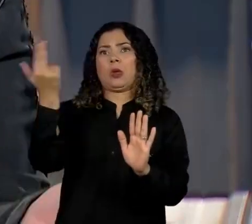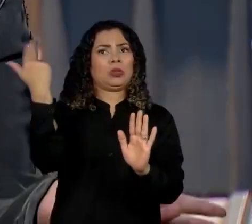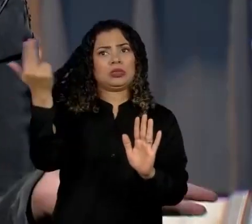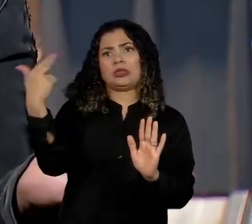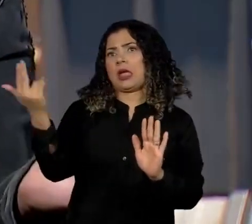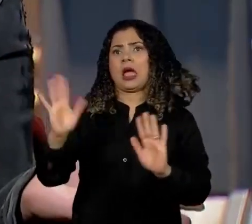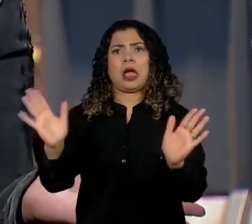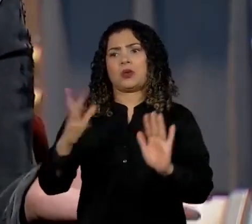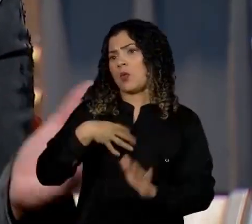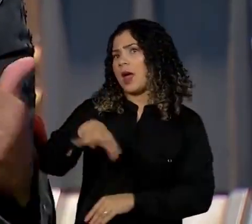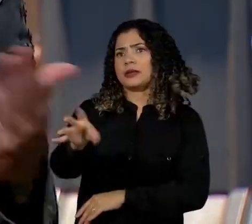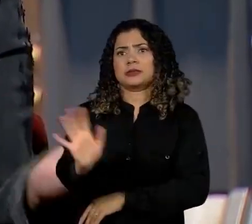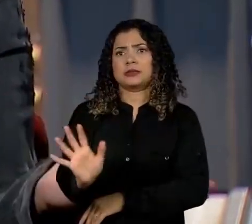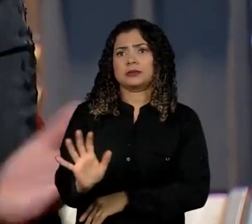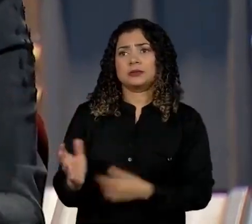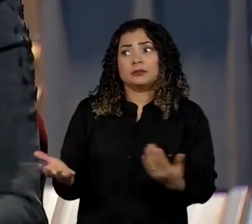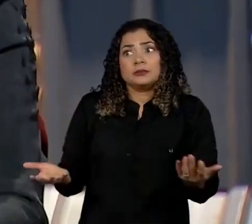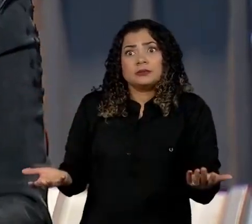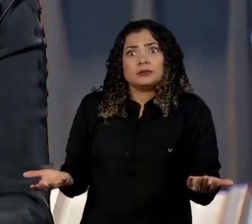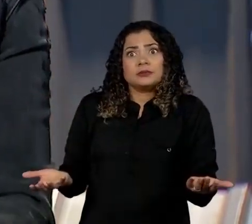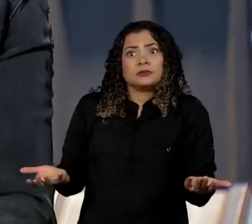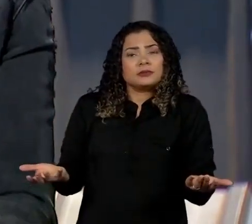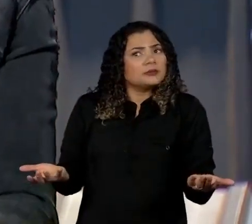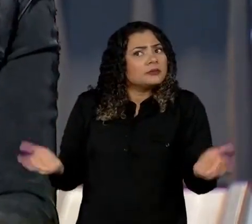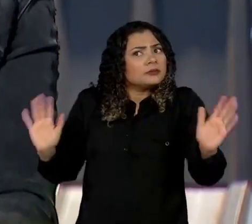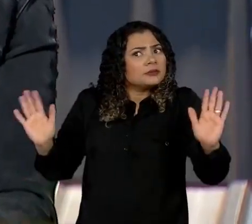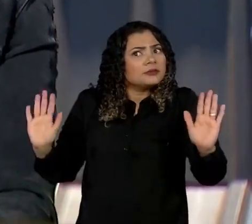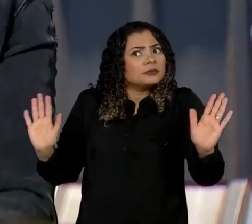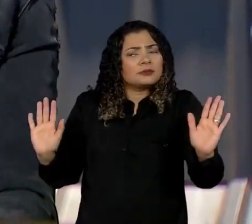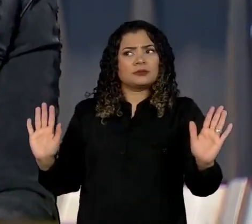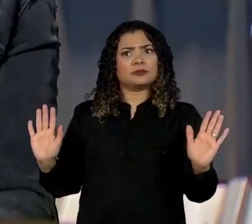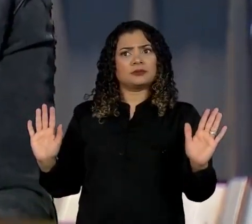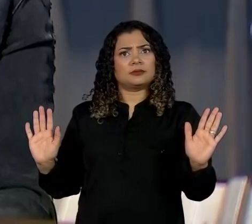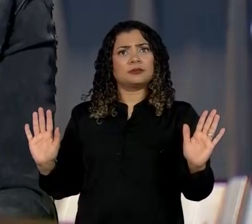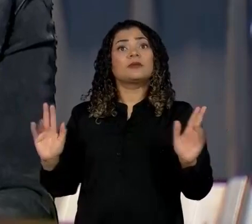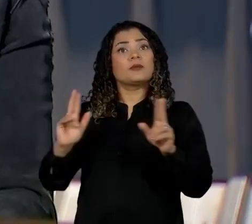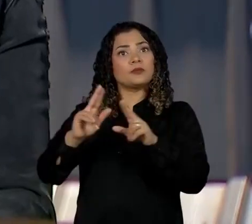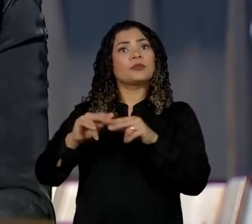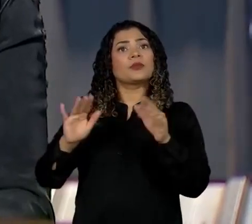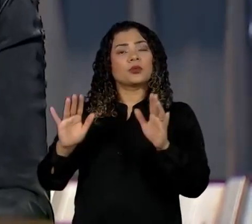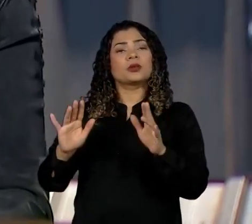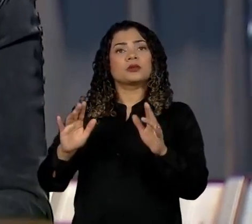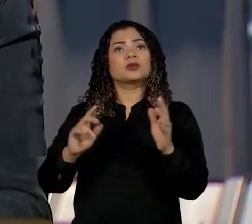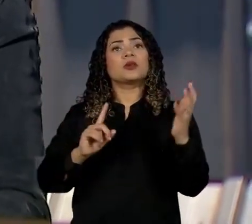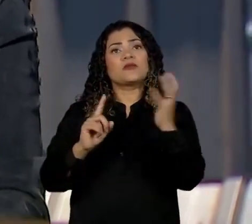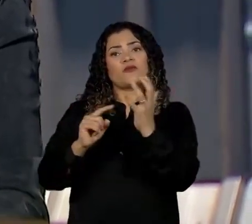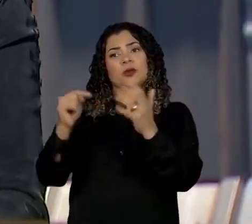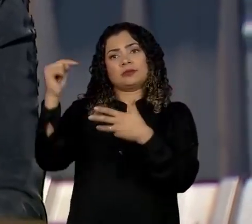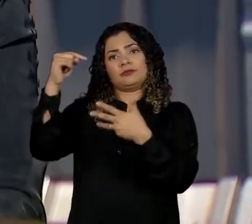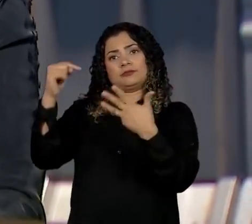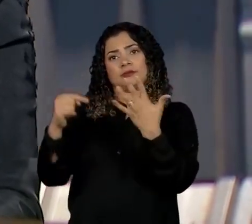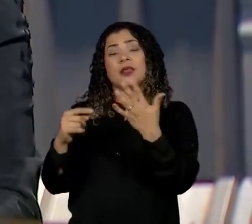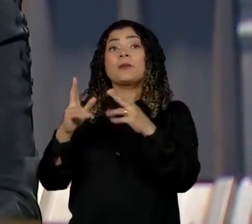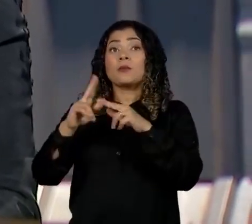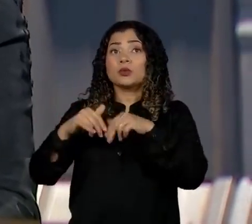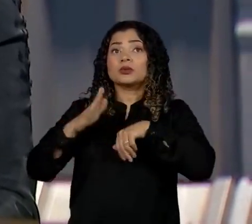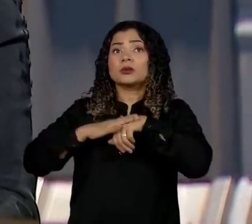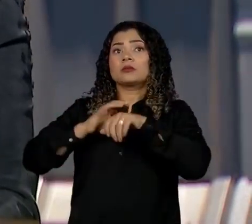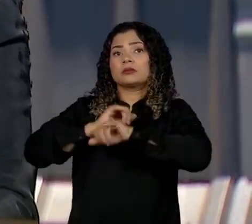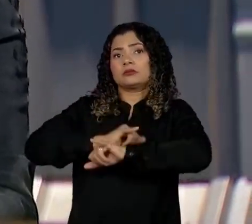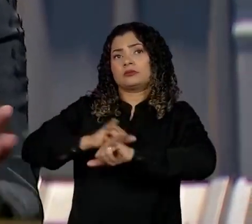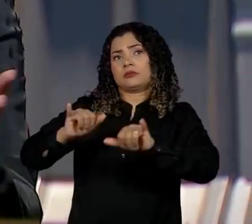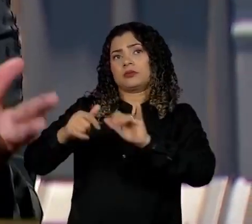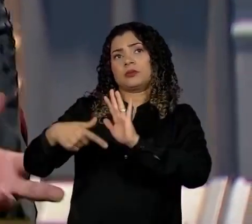aplica... Ah, peraí, mano, dois pesos, medidas, então... Saiam da igreja. É isso simbolicamente, eu conto isso